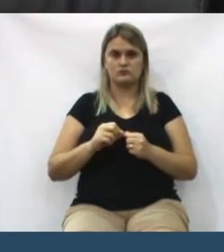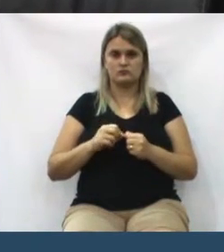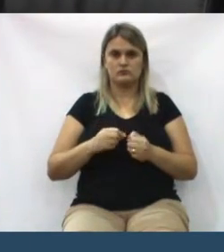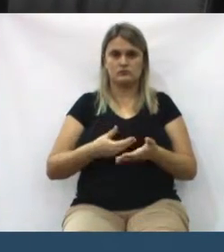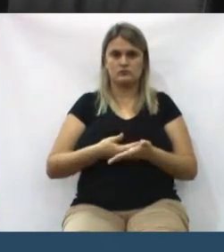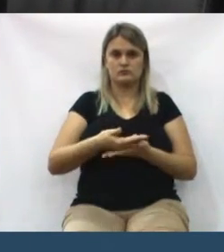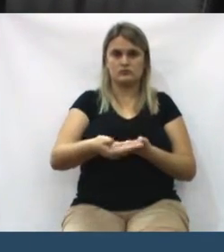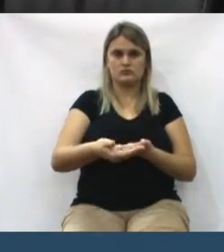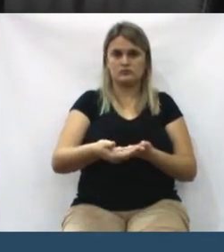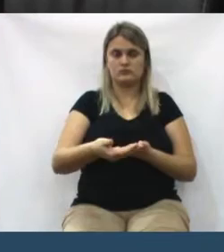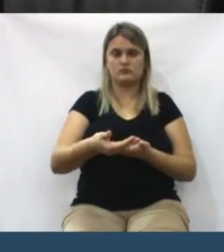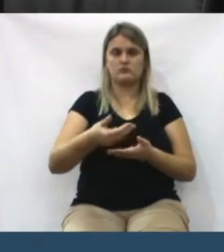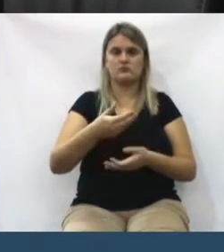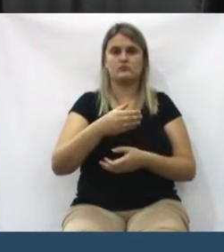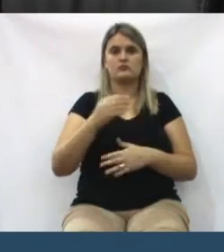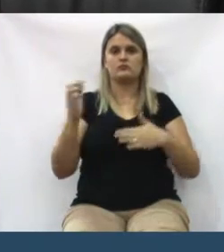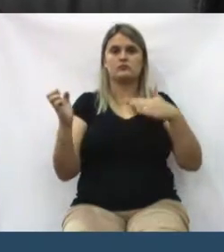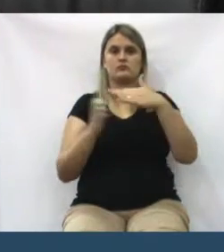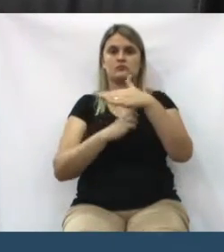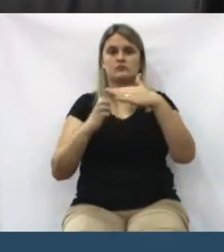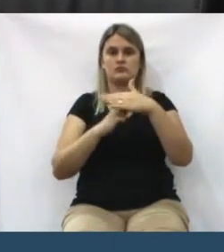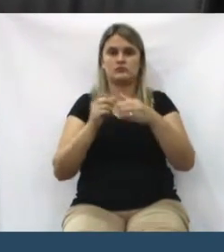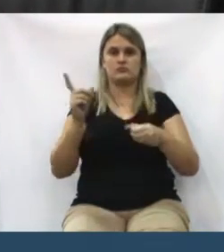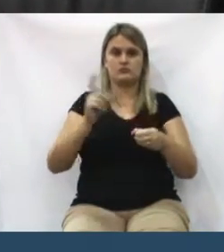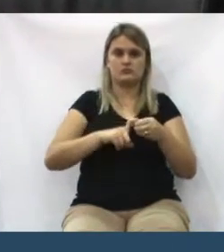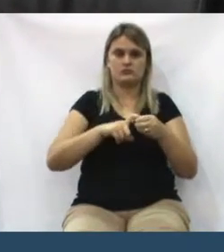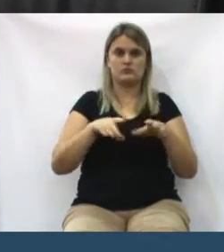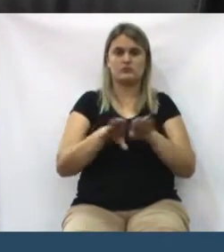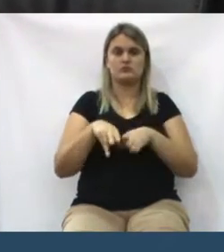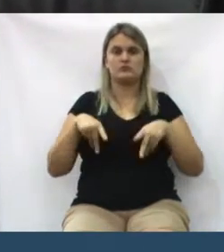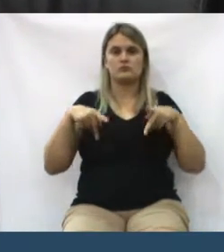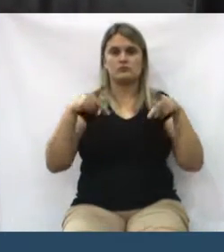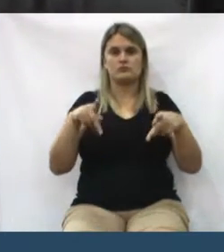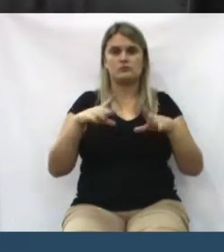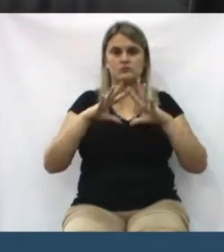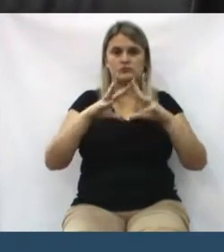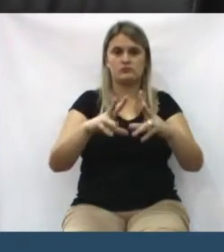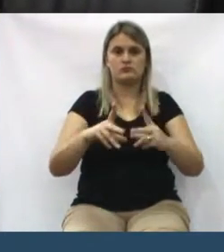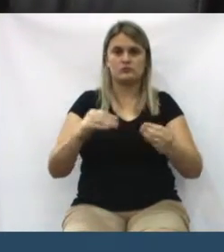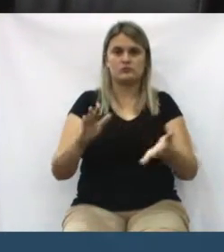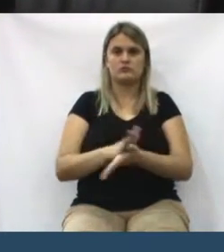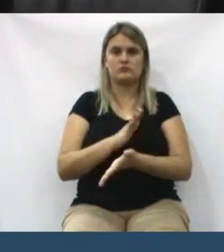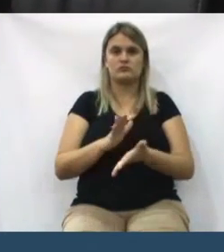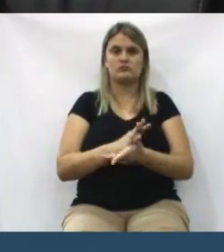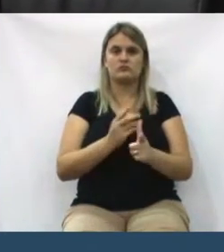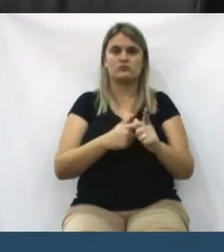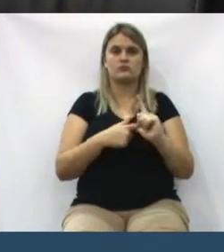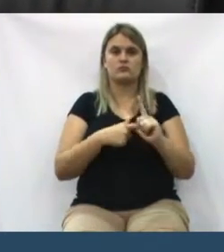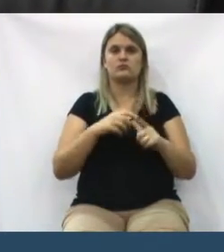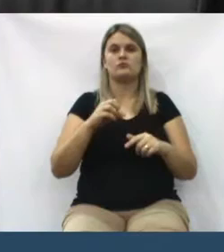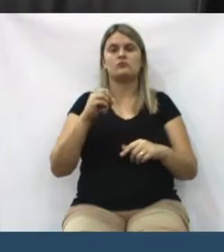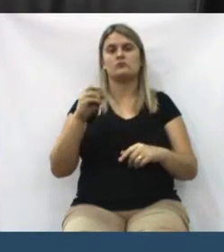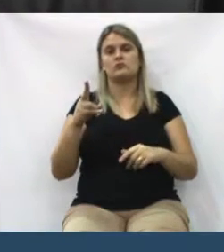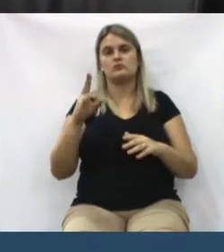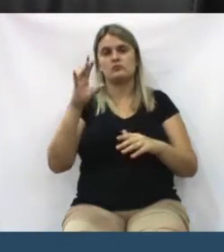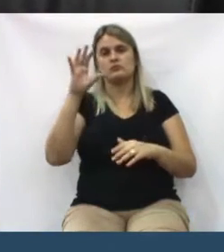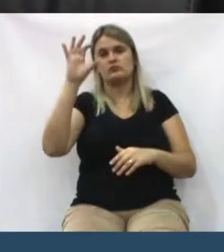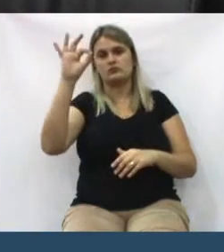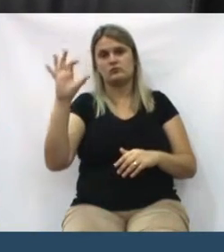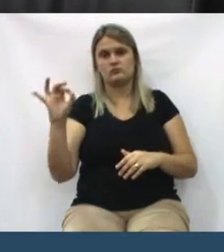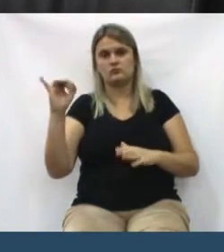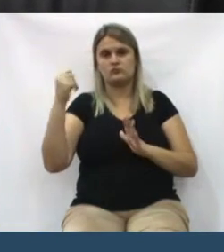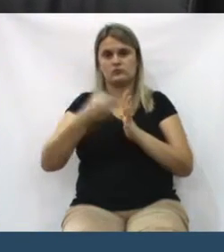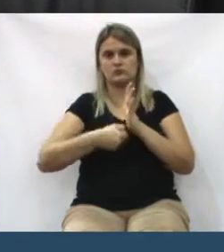empresários e também para a população em geral muitos custos, seja na carga tributária, seja